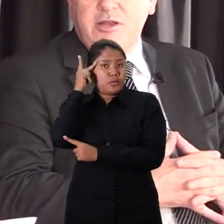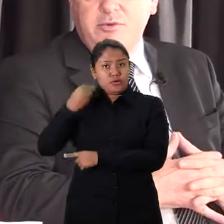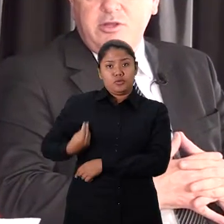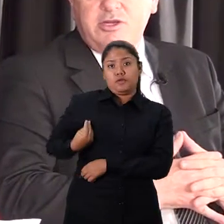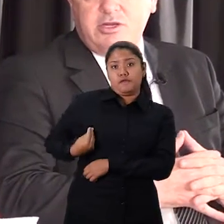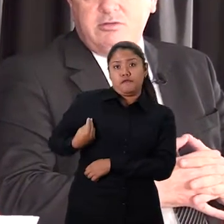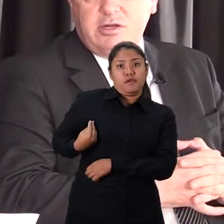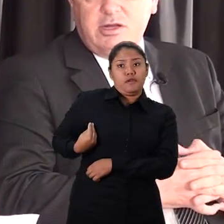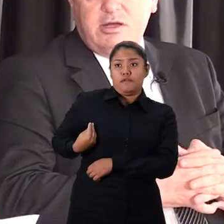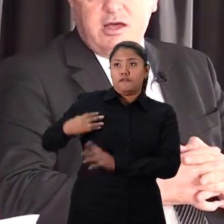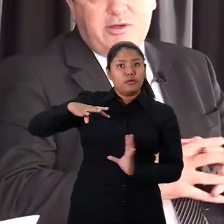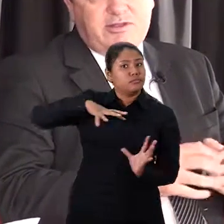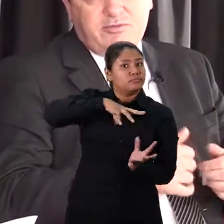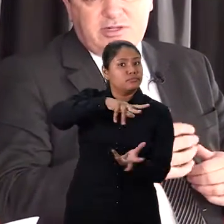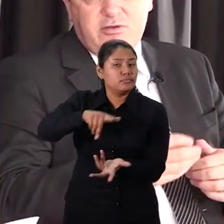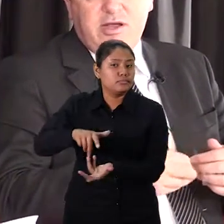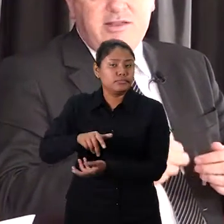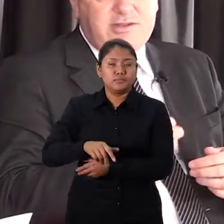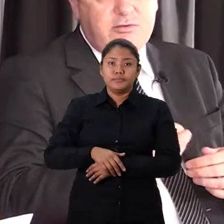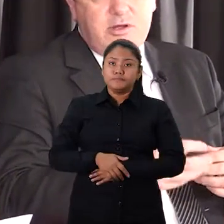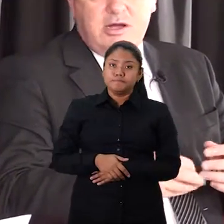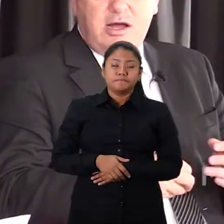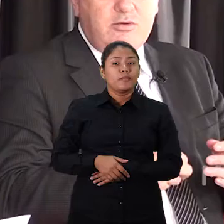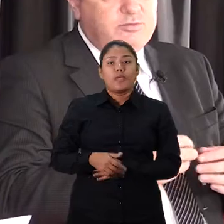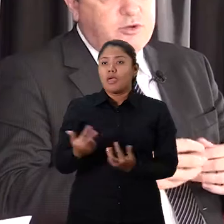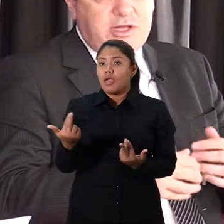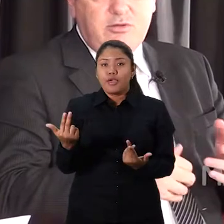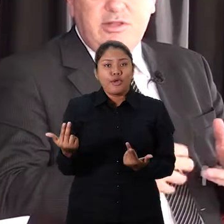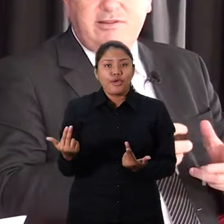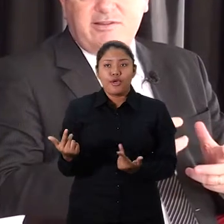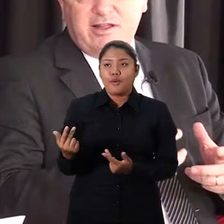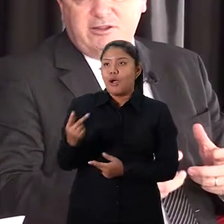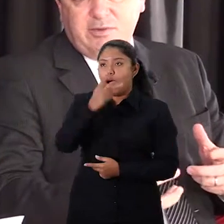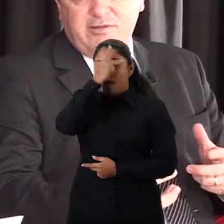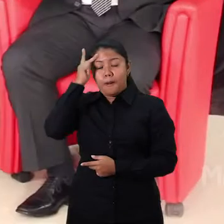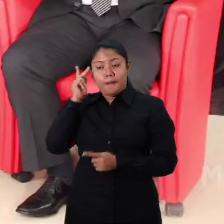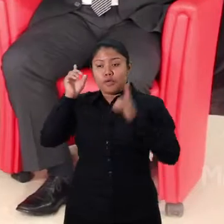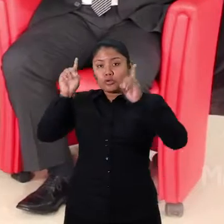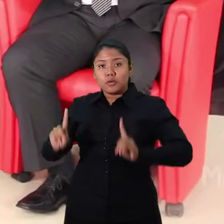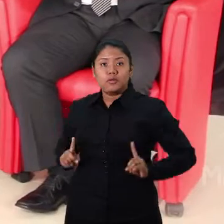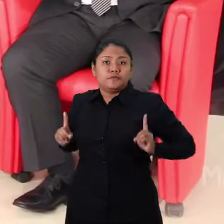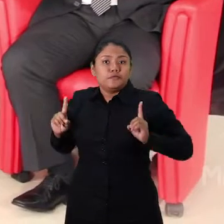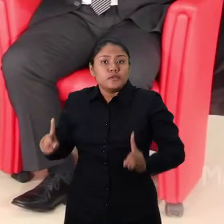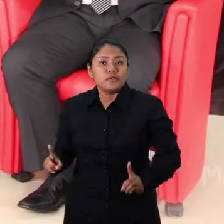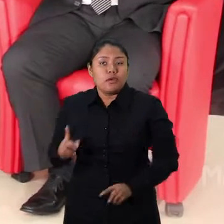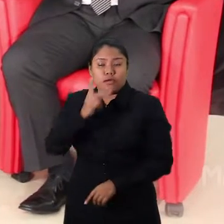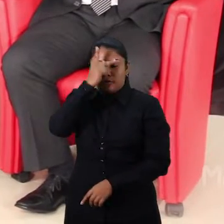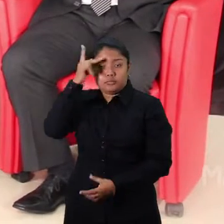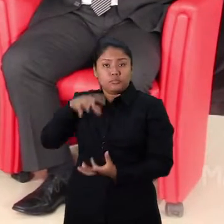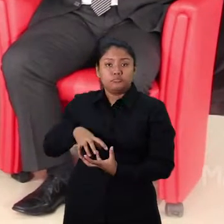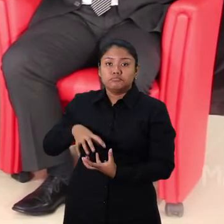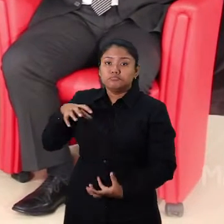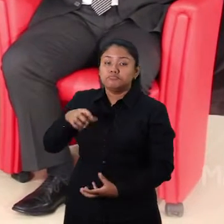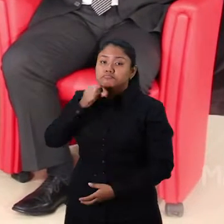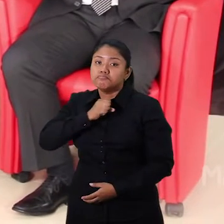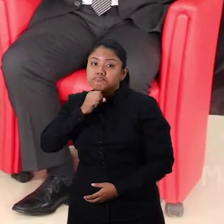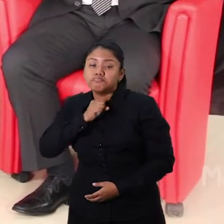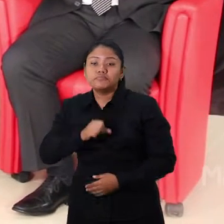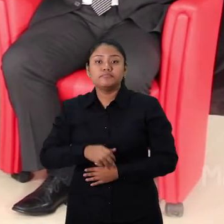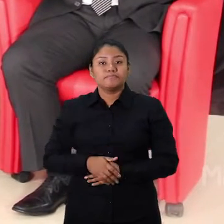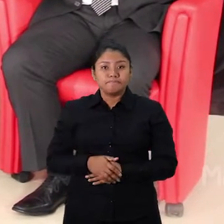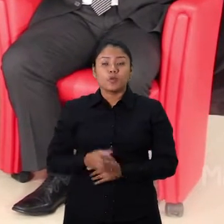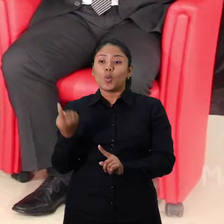com aquele meio ambiente protegido. A mesma situação em relação ao portador de necessidade especial, ao idoso. Então,